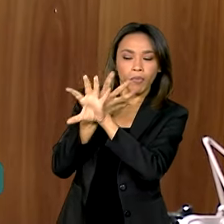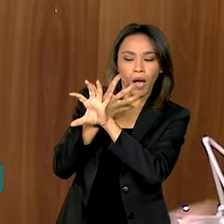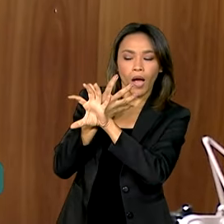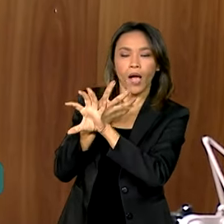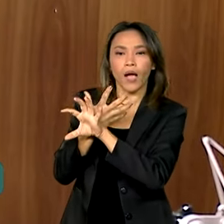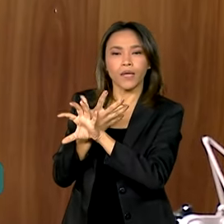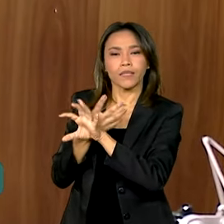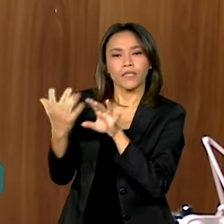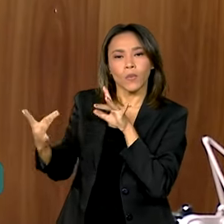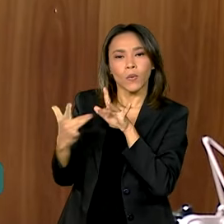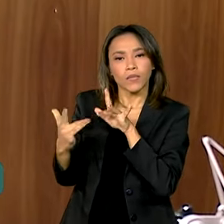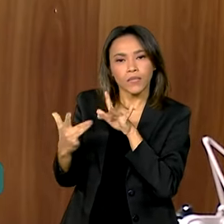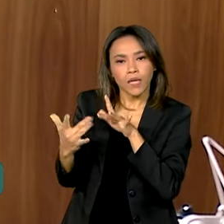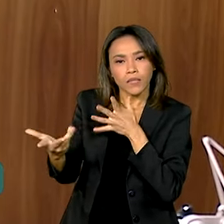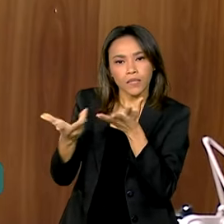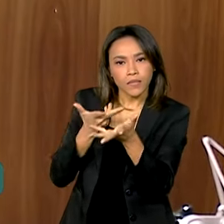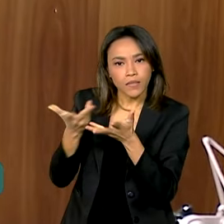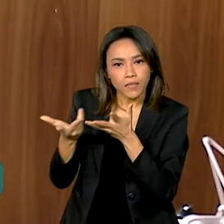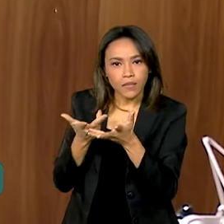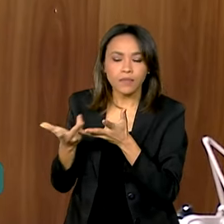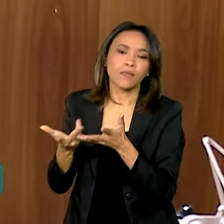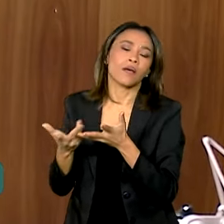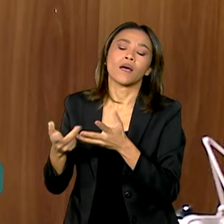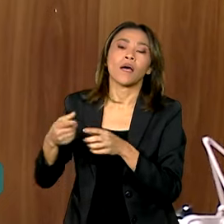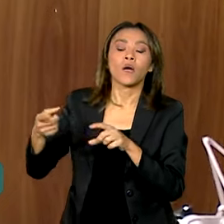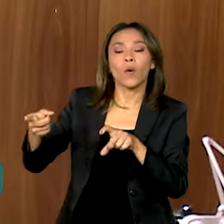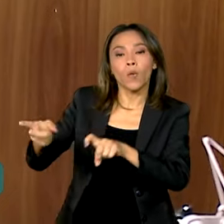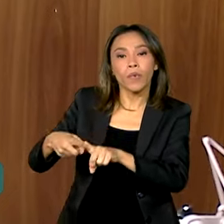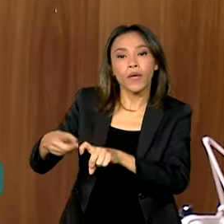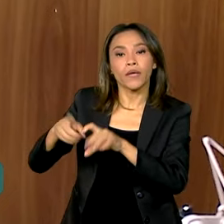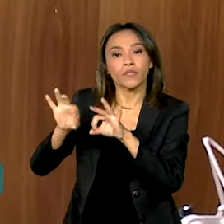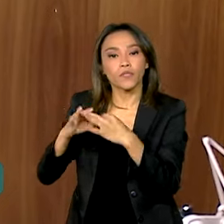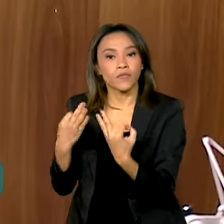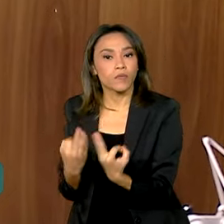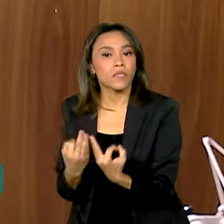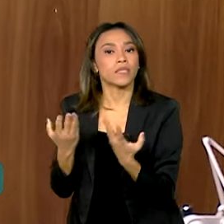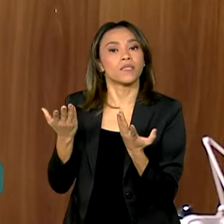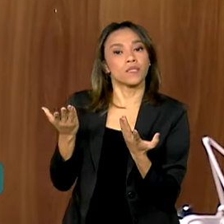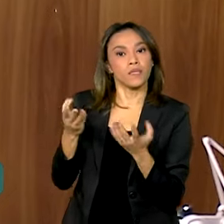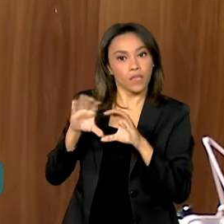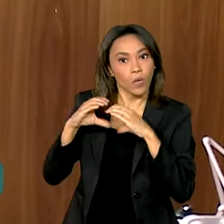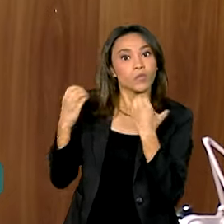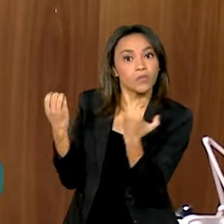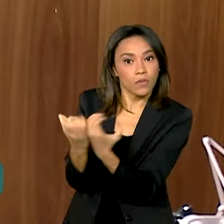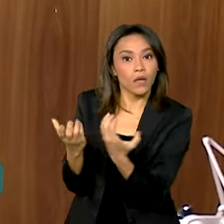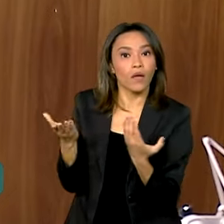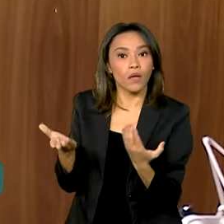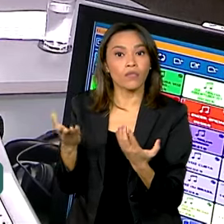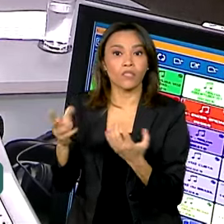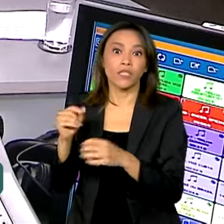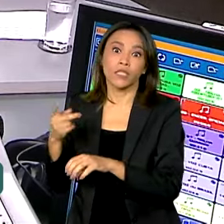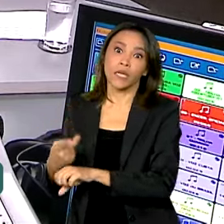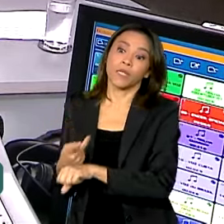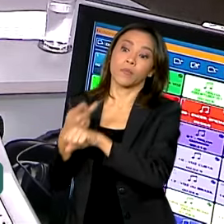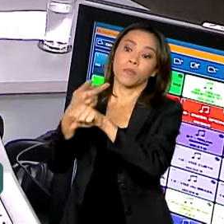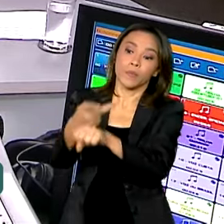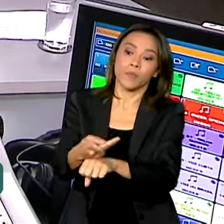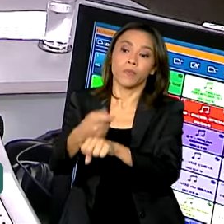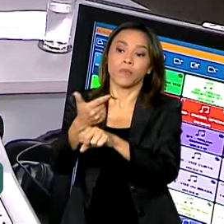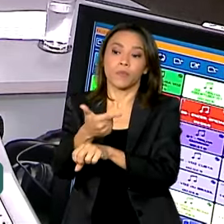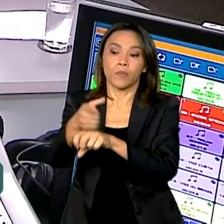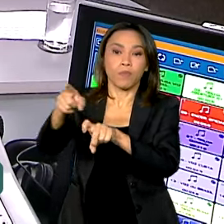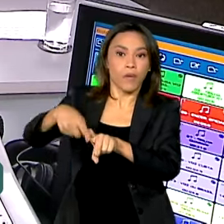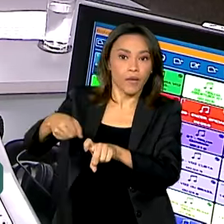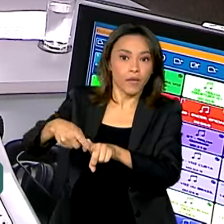entre o especialista e o médico de família e comunidade e indo ao especialista, nós vamos estar